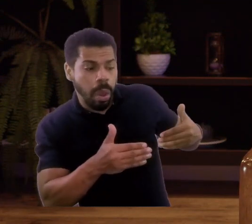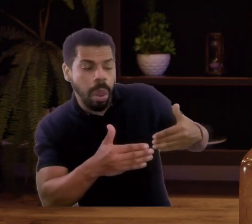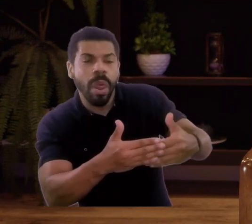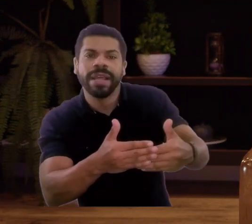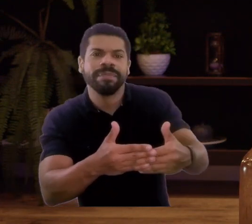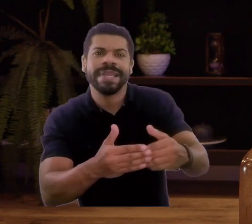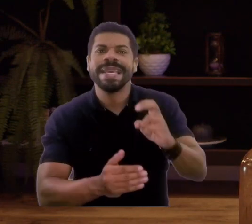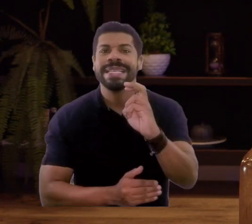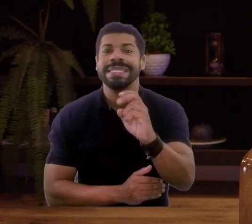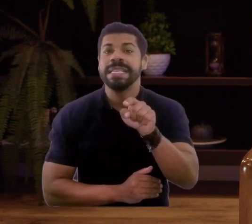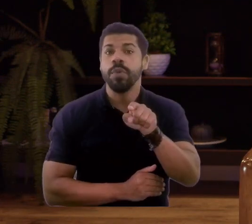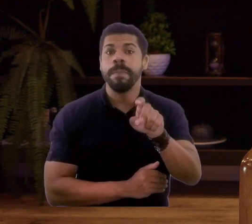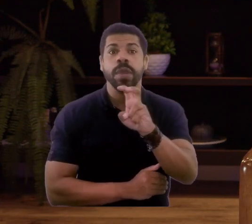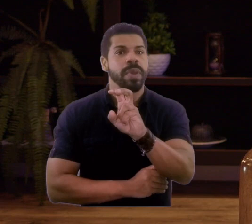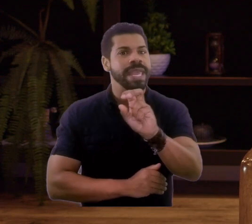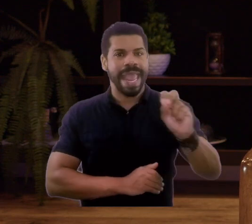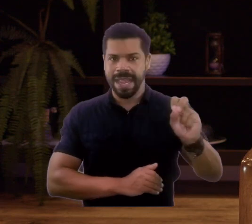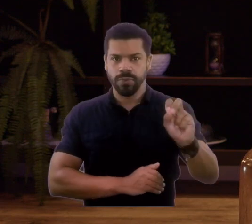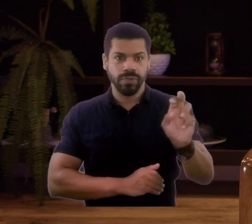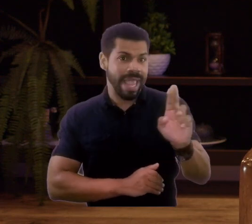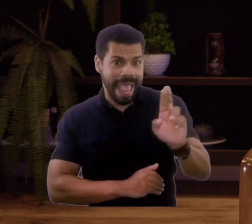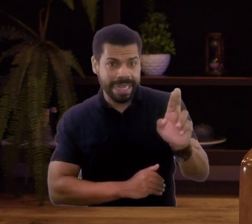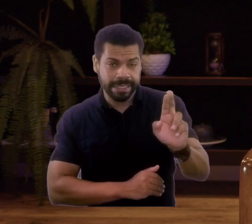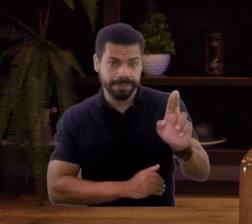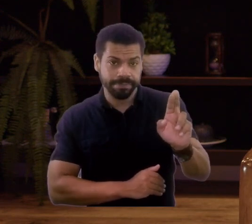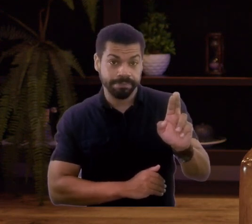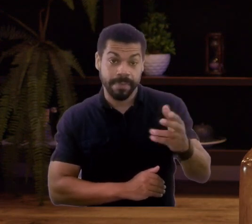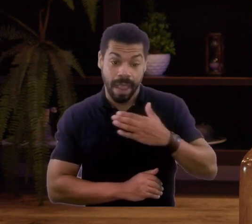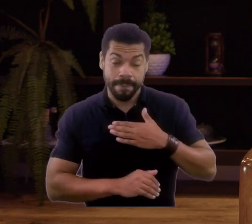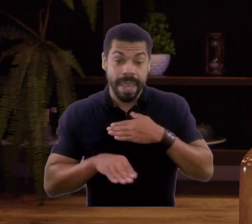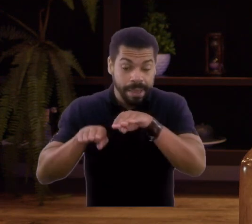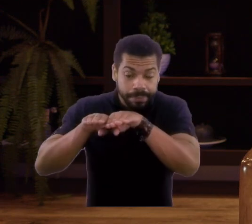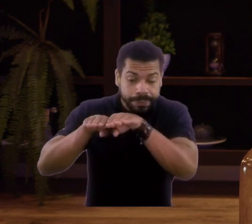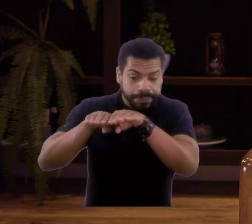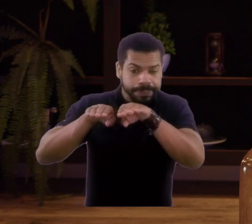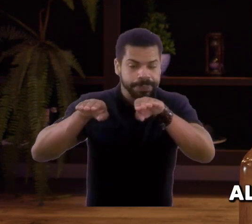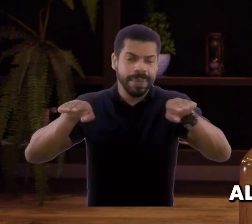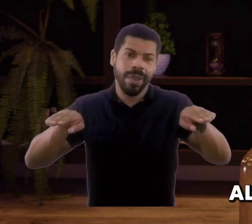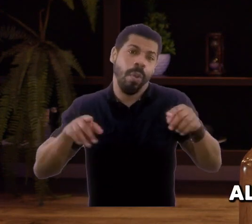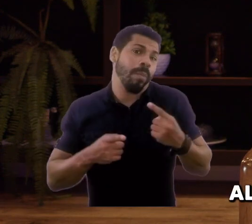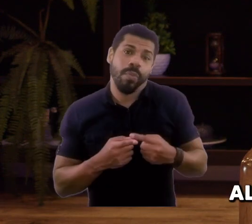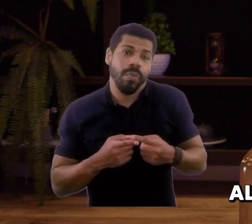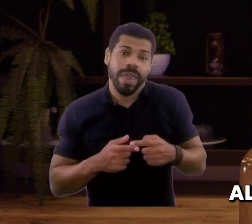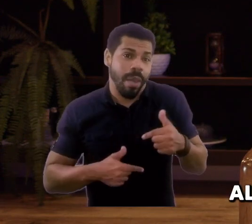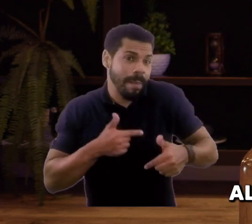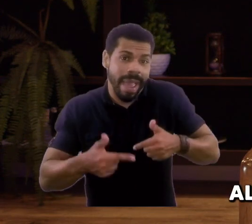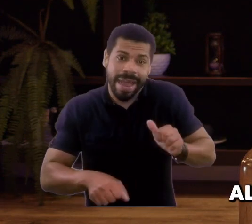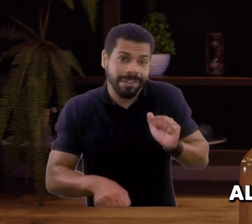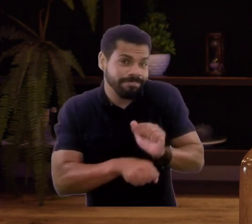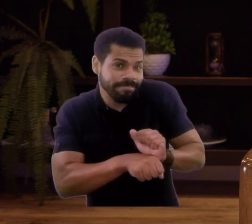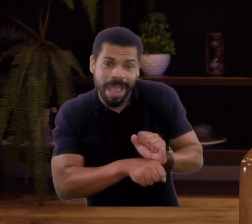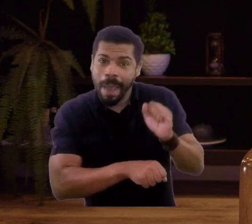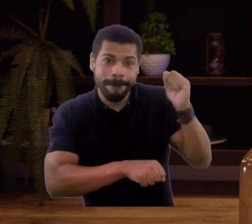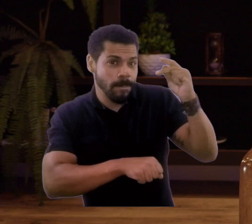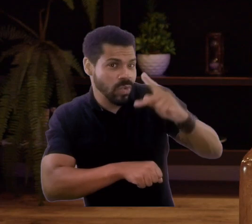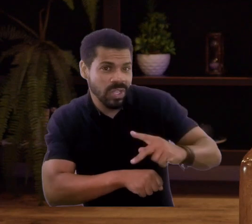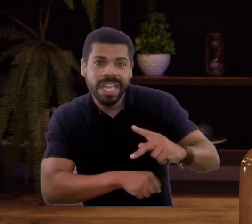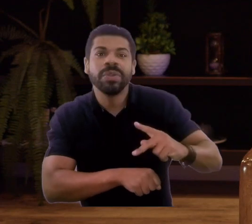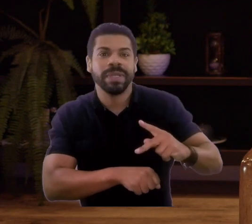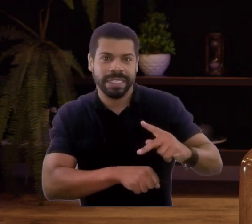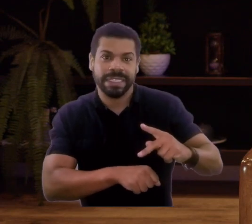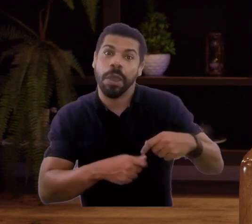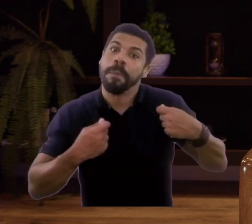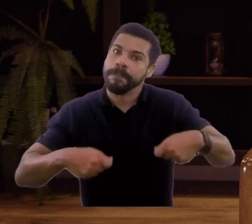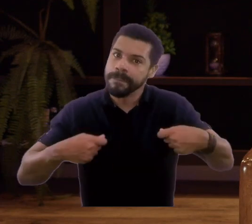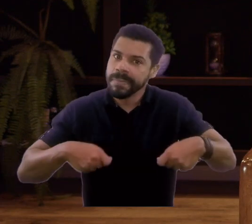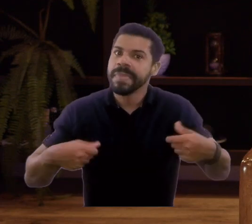chegar lá na frente na minha aposentadoria, a minha renda vai ser 5.500, ou seja, o meu custo de vida, aliás, o meu nível de vida vai diminuir porque a minha renda vai diminuir